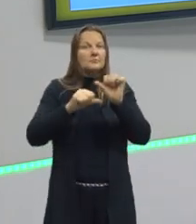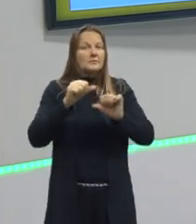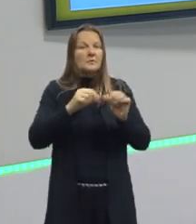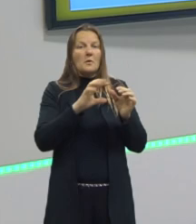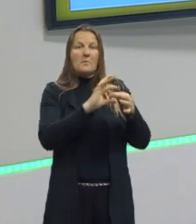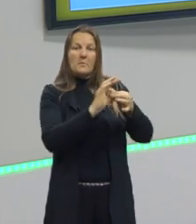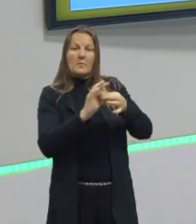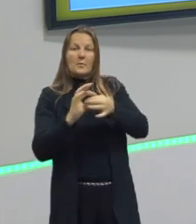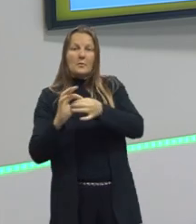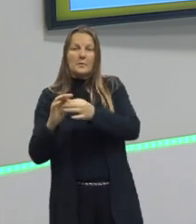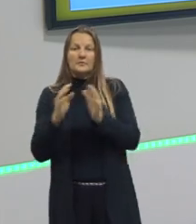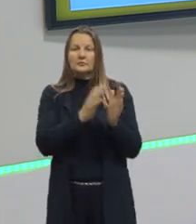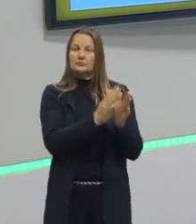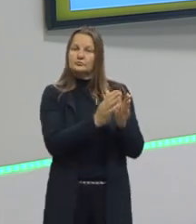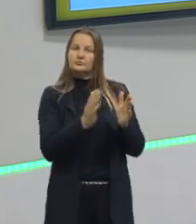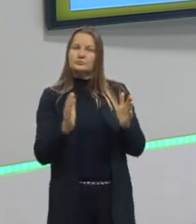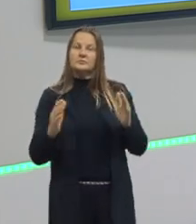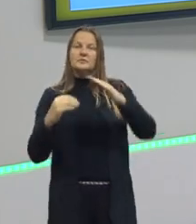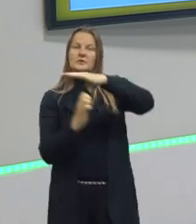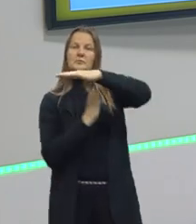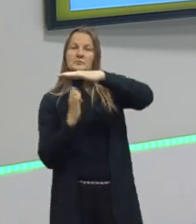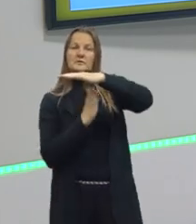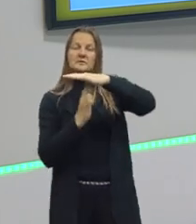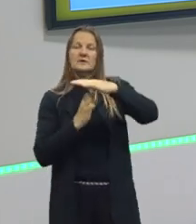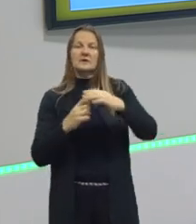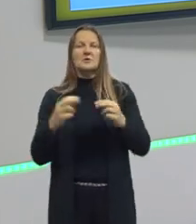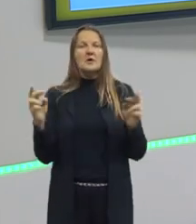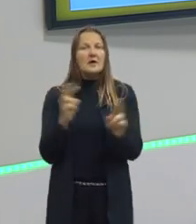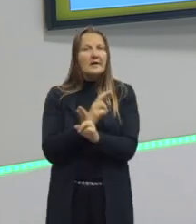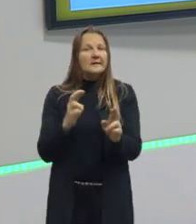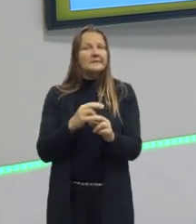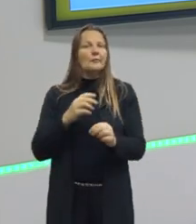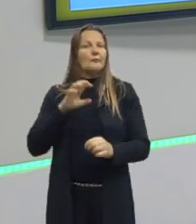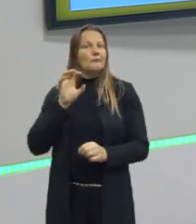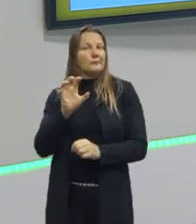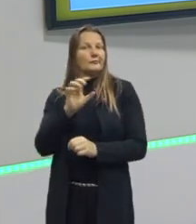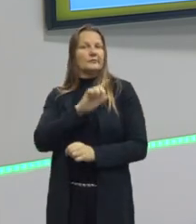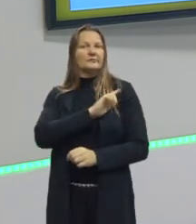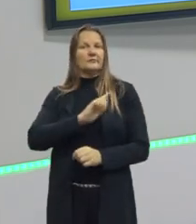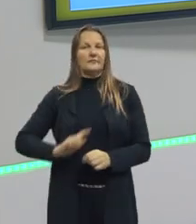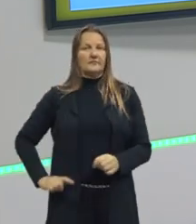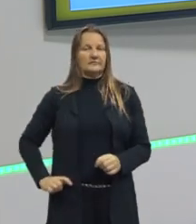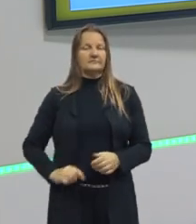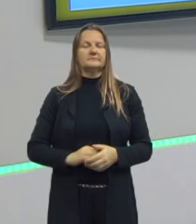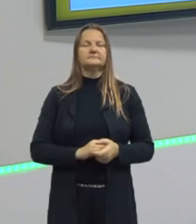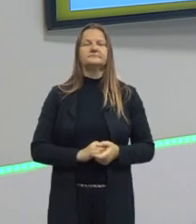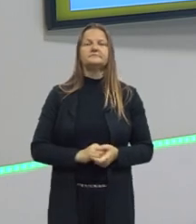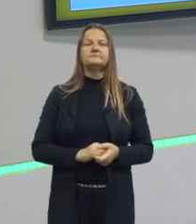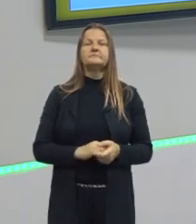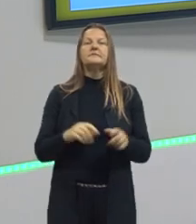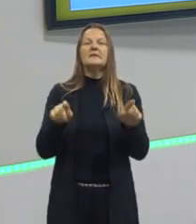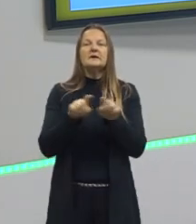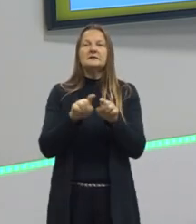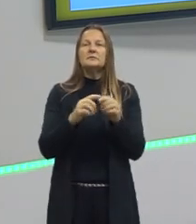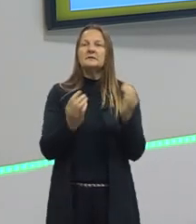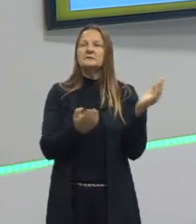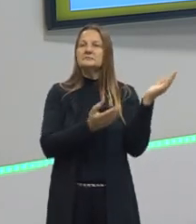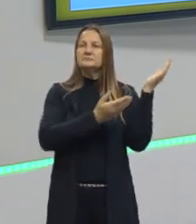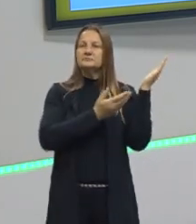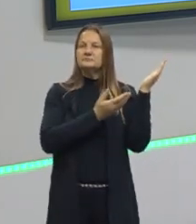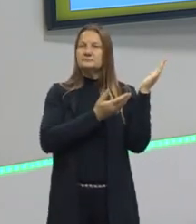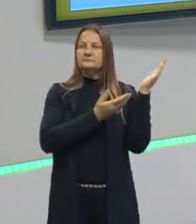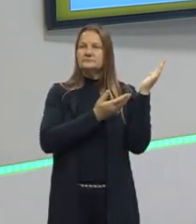classe empresarial, então não vai ter uma boa relação com isso aí, tá. Trago para vocês também, nesse